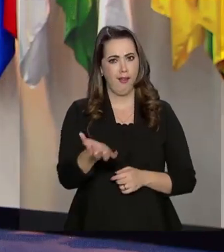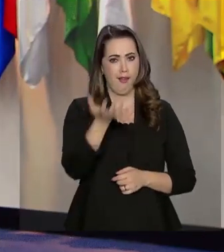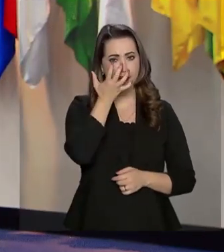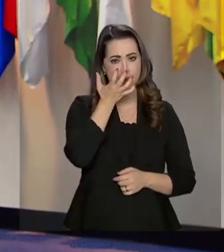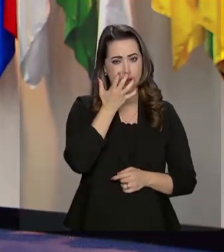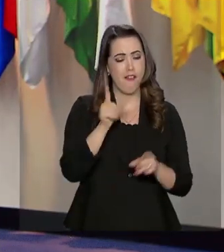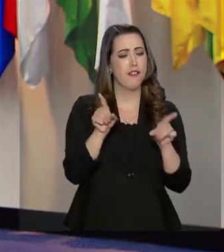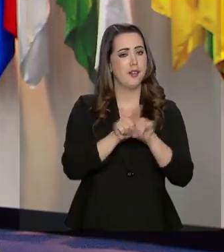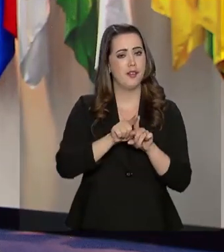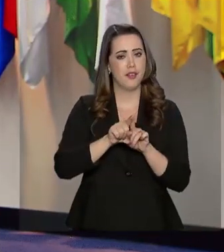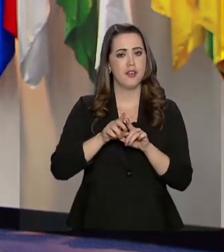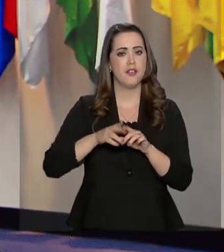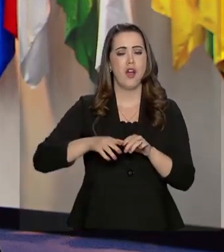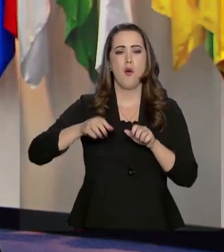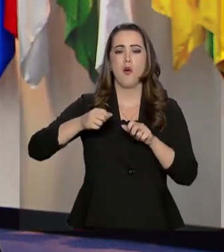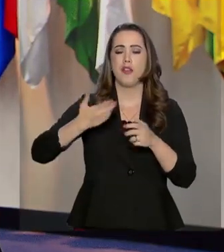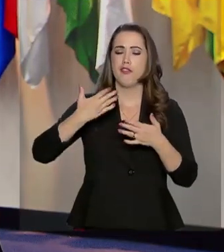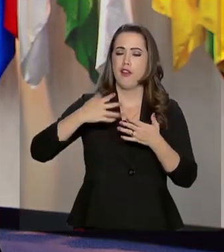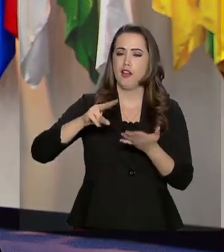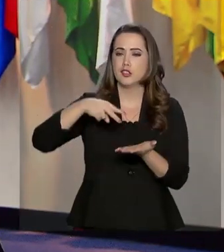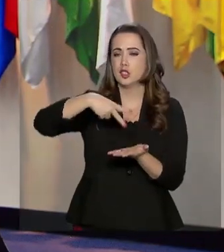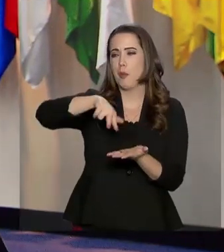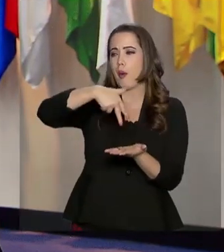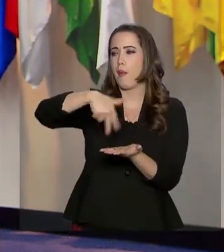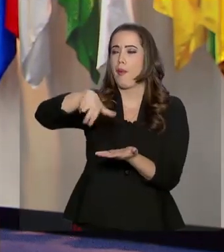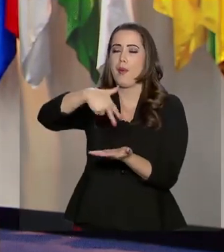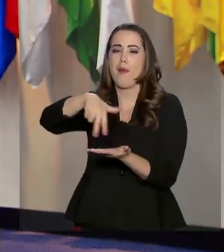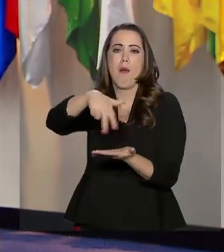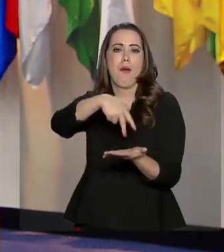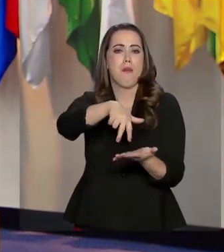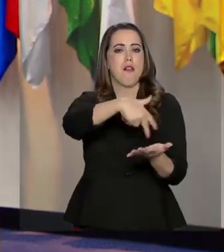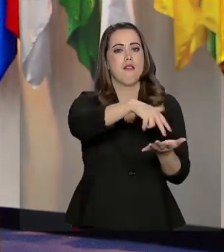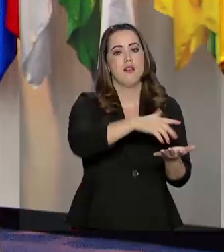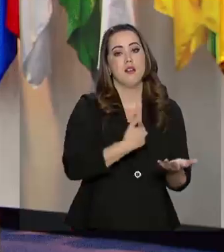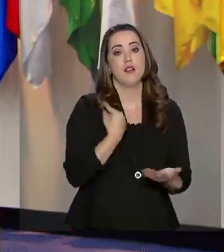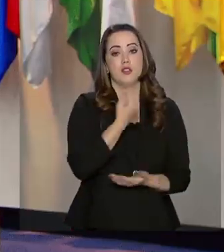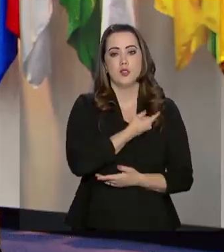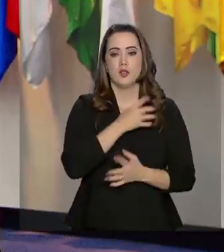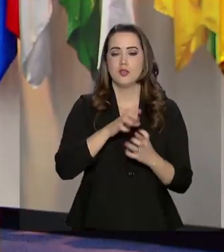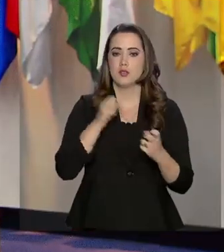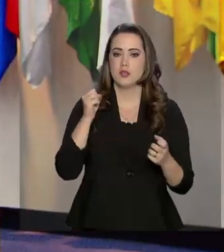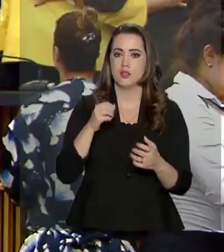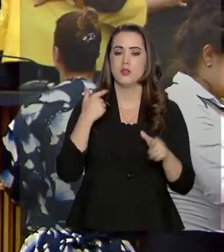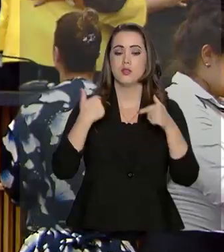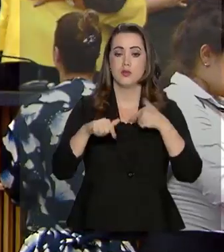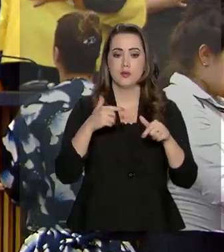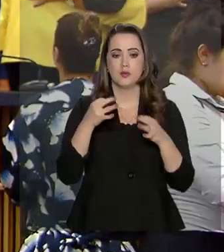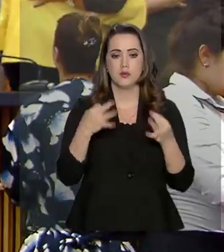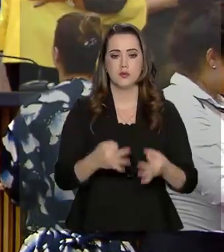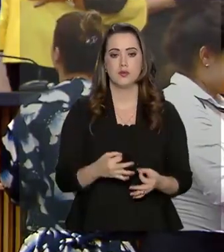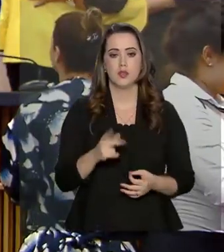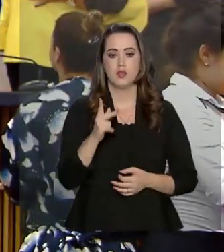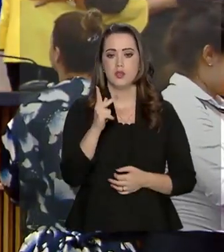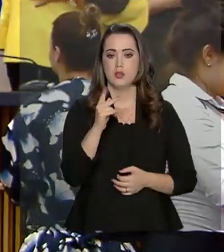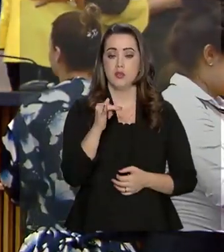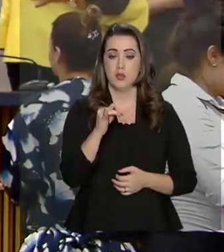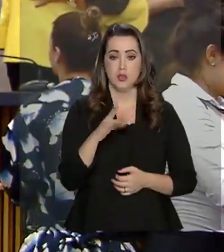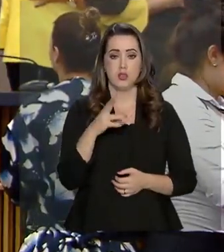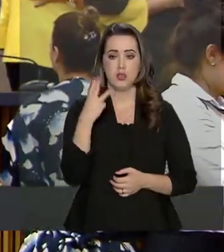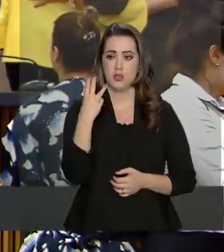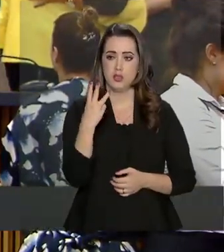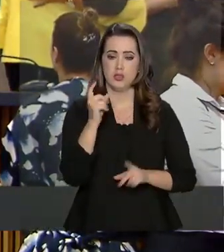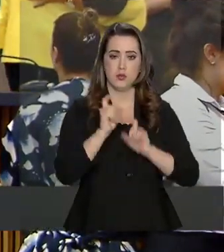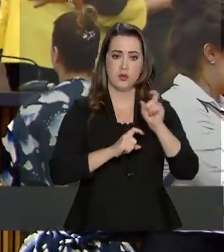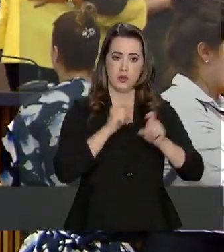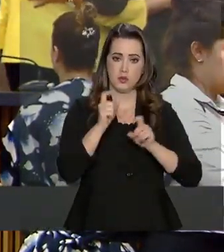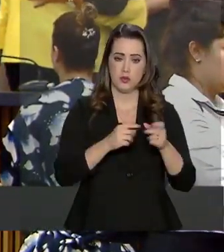faz o carnaval com a marchinha, a gente botar os nossos idosos ativo. O kit contém três computadores,